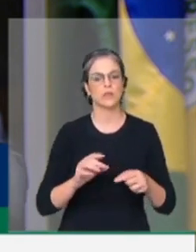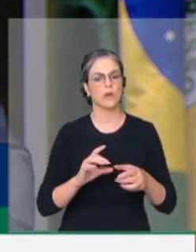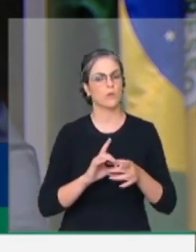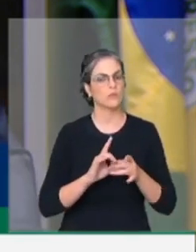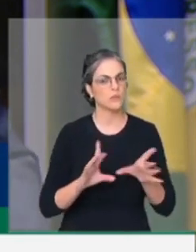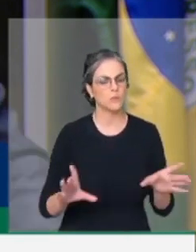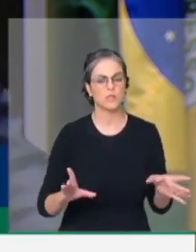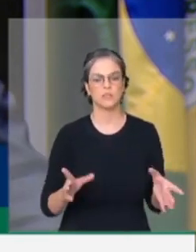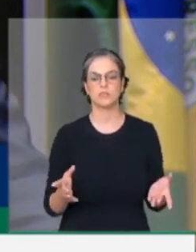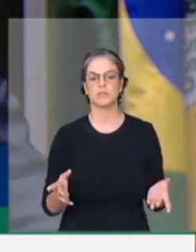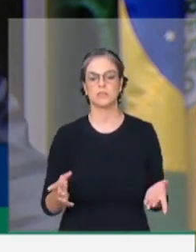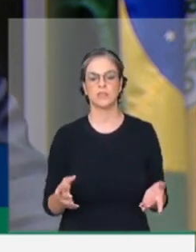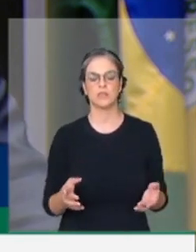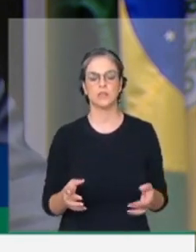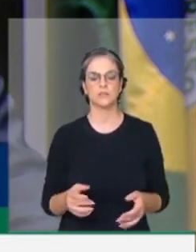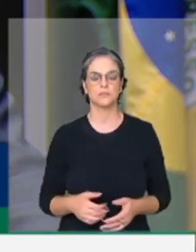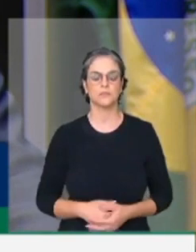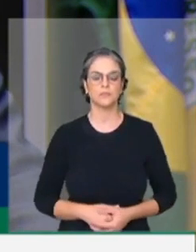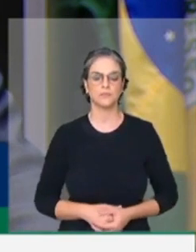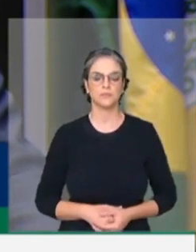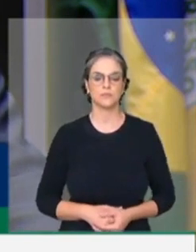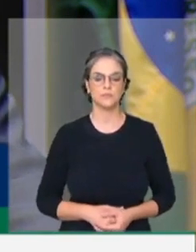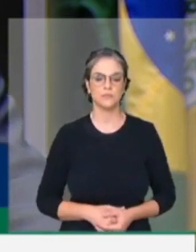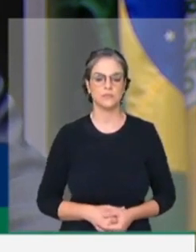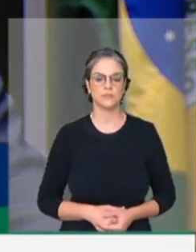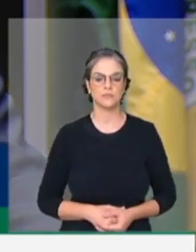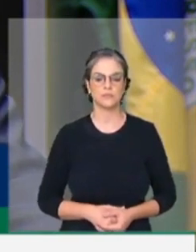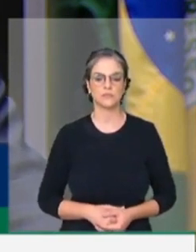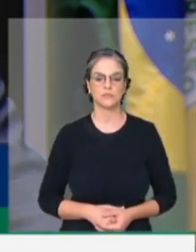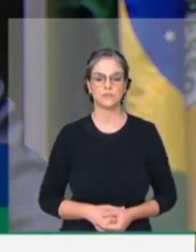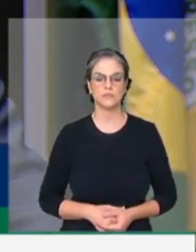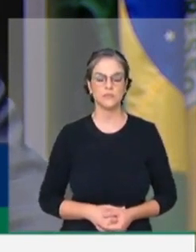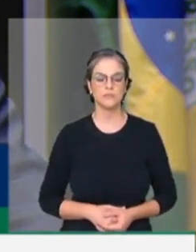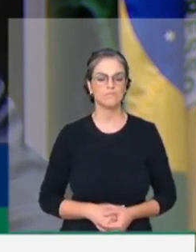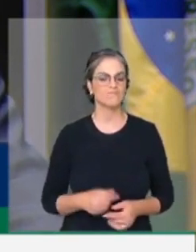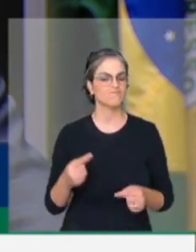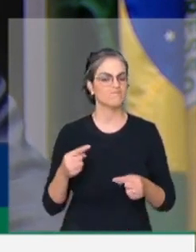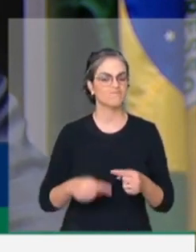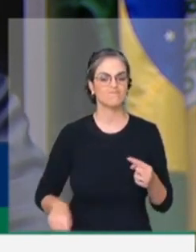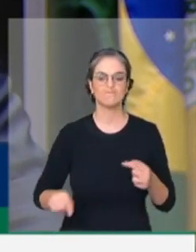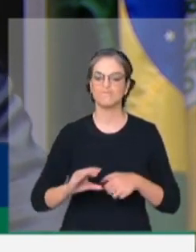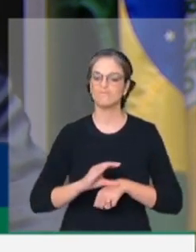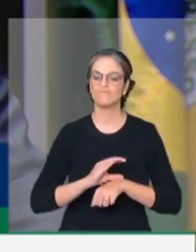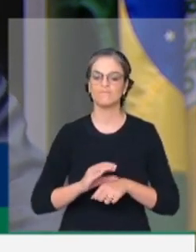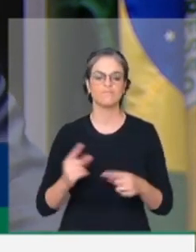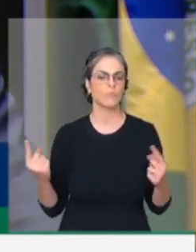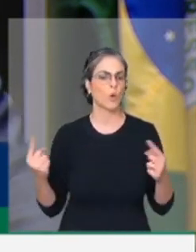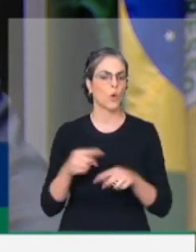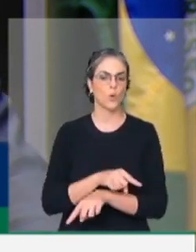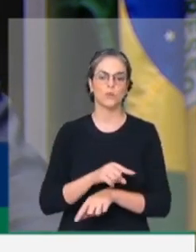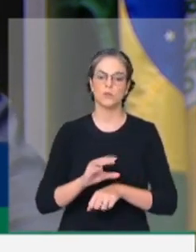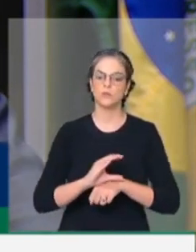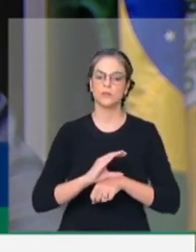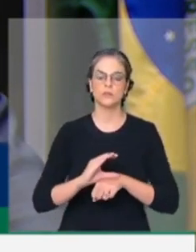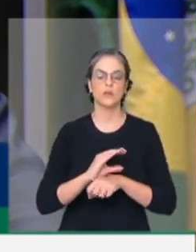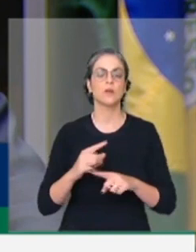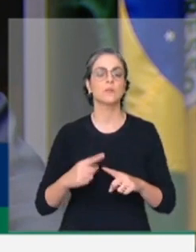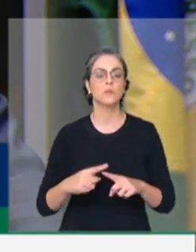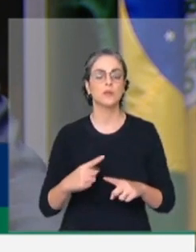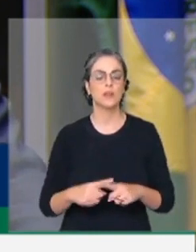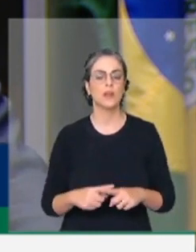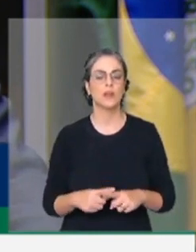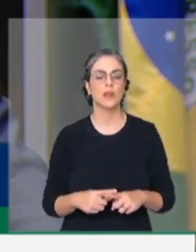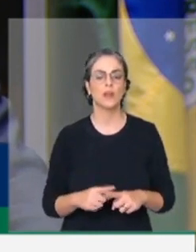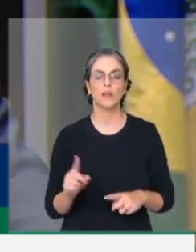inquéritos das fake news e que foram flagrantemente inconstitucionais, porque feriram o princípio